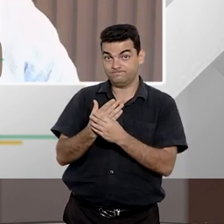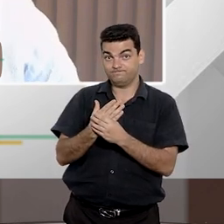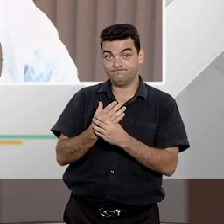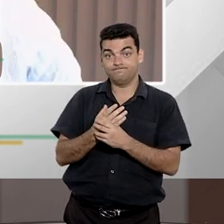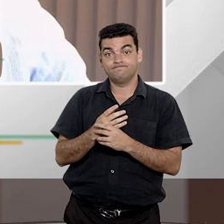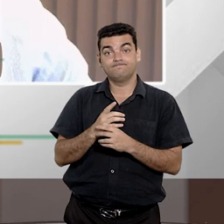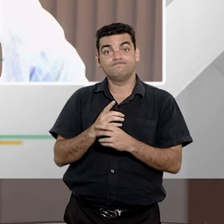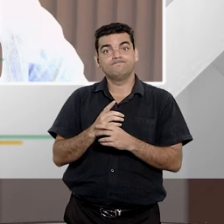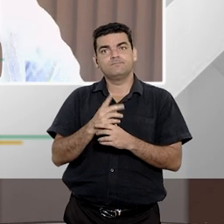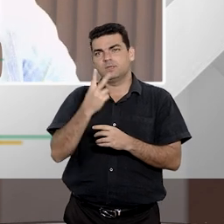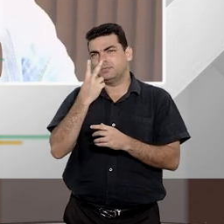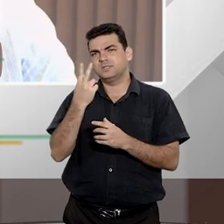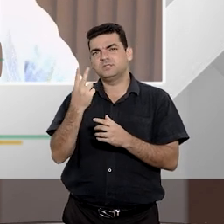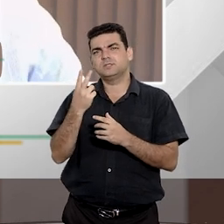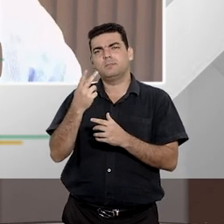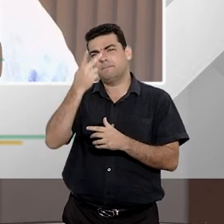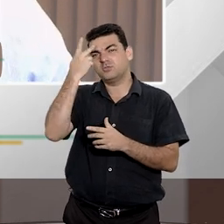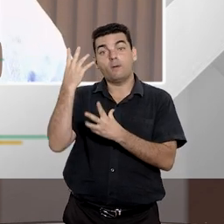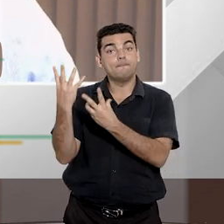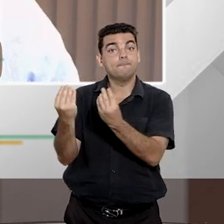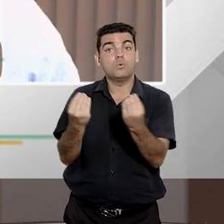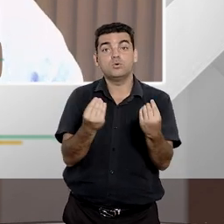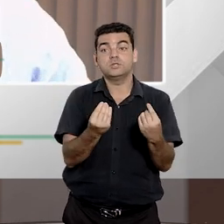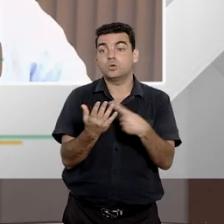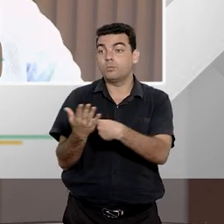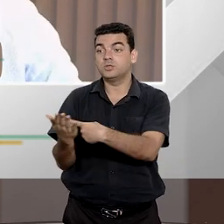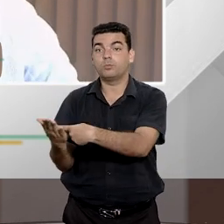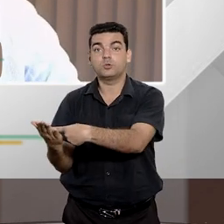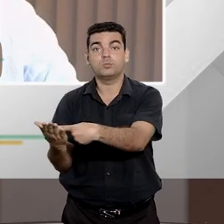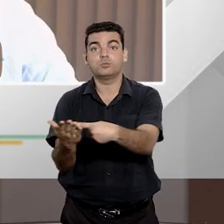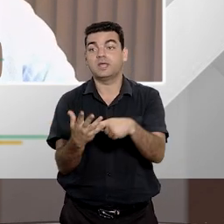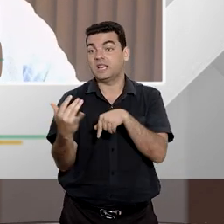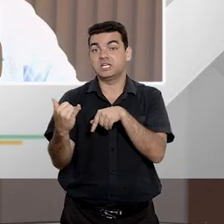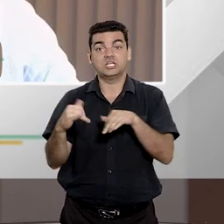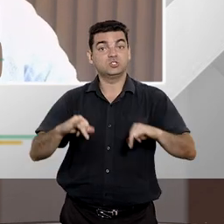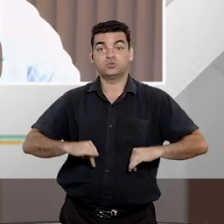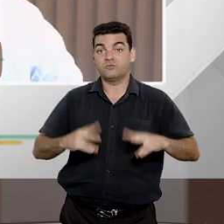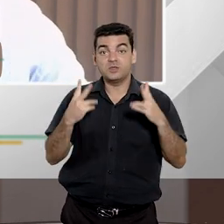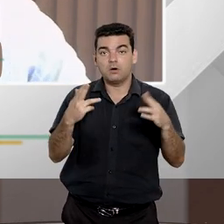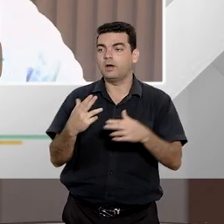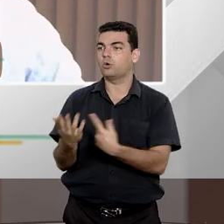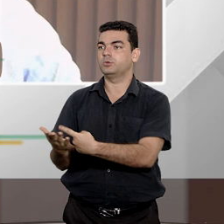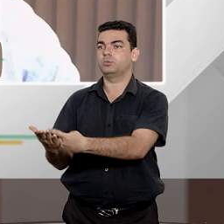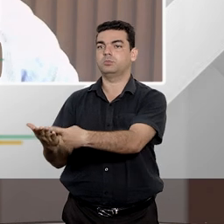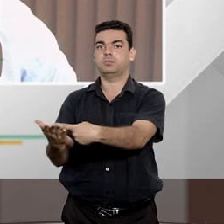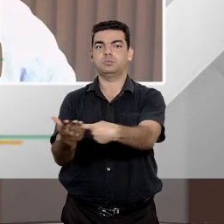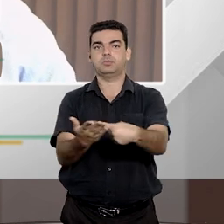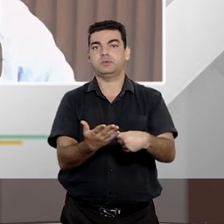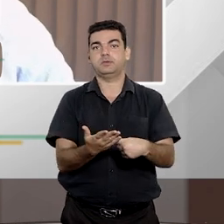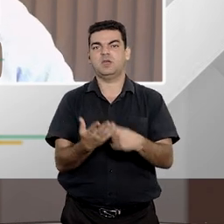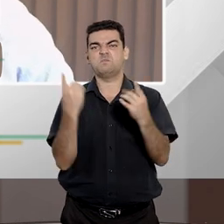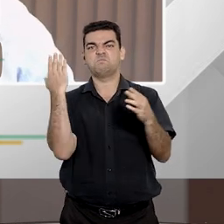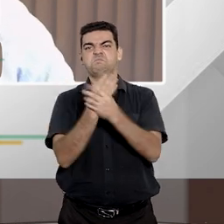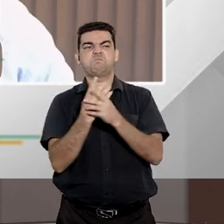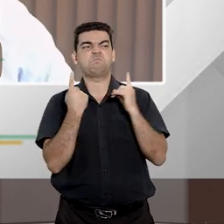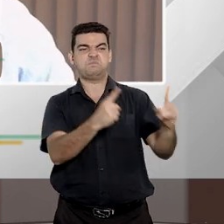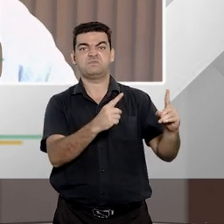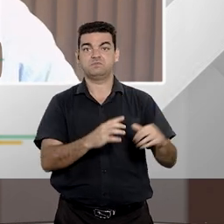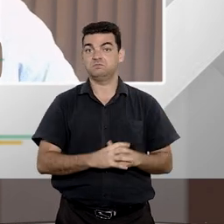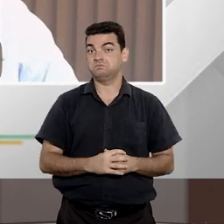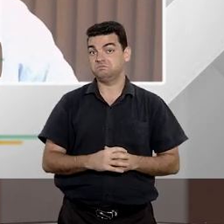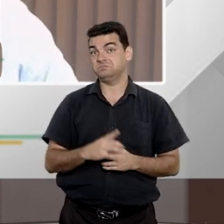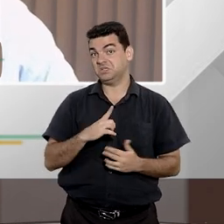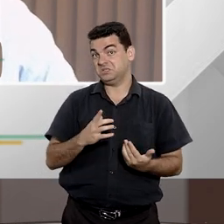que são ações de diversos indivíduos que foram vítimas da prática de um determinado ato, seja por uma empresa, seja por uma pessoa física.